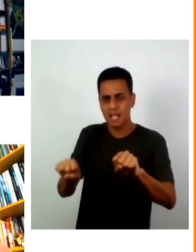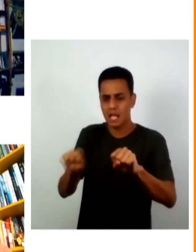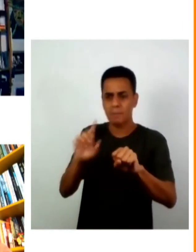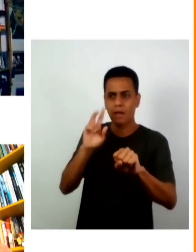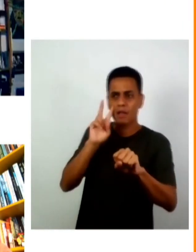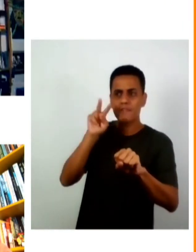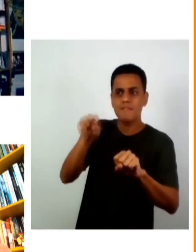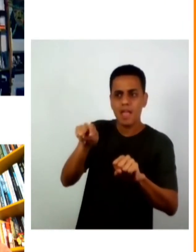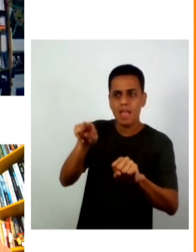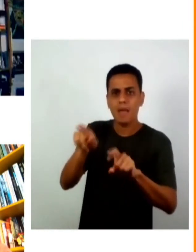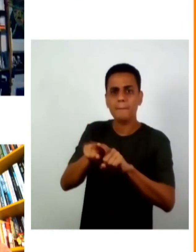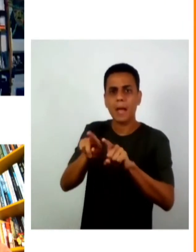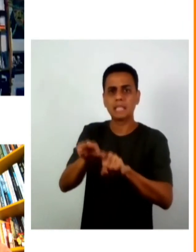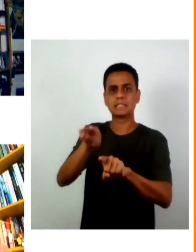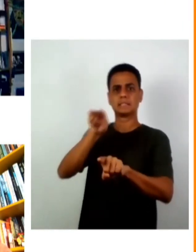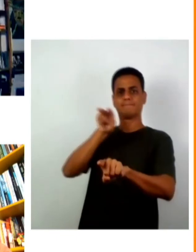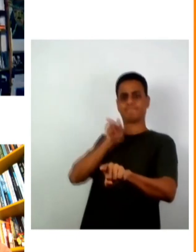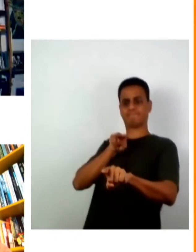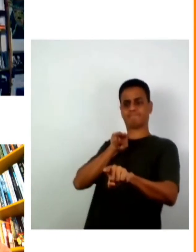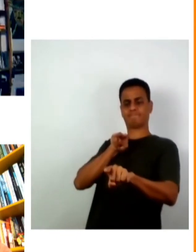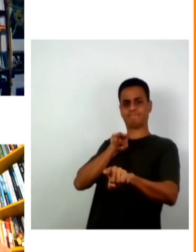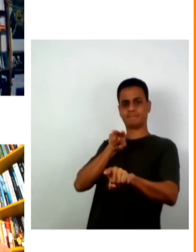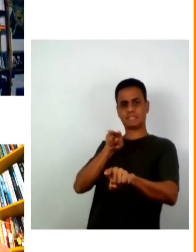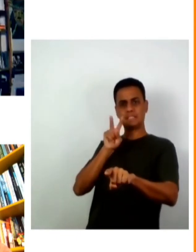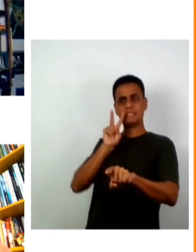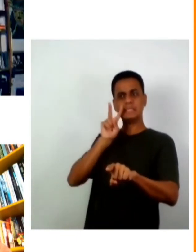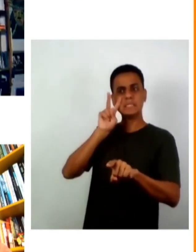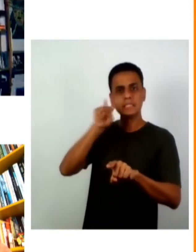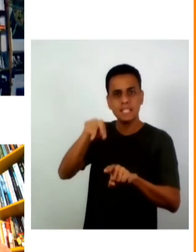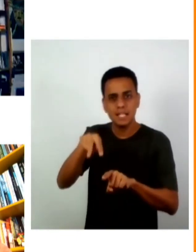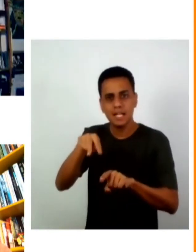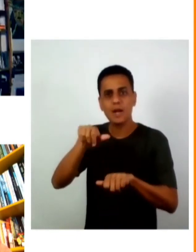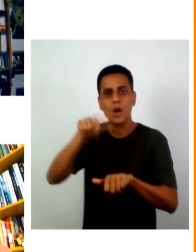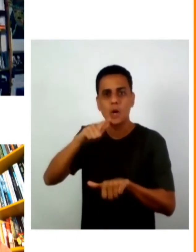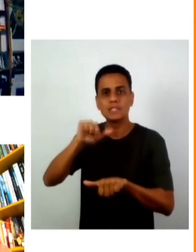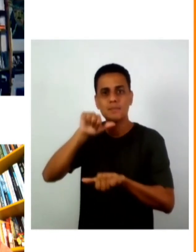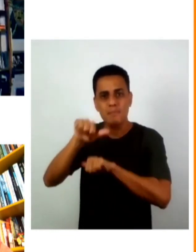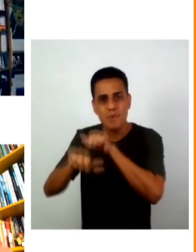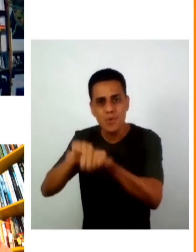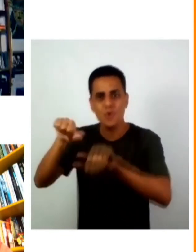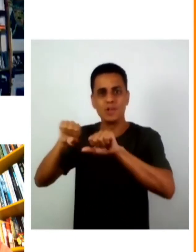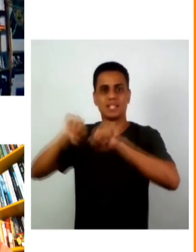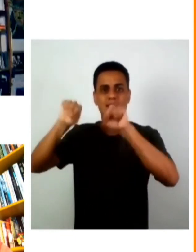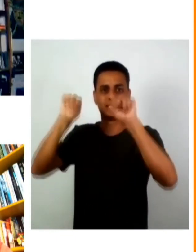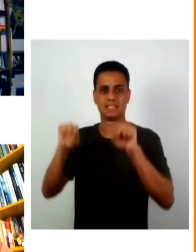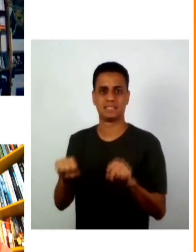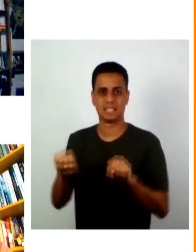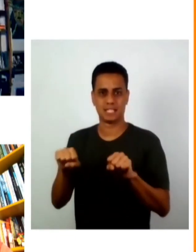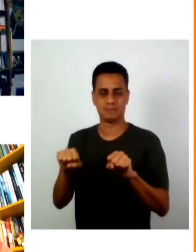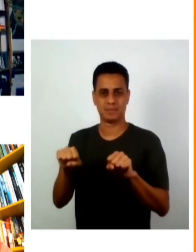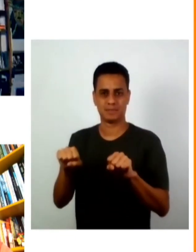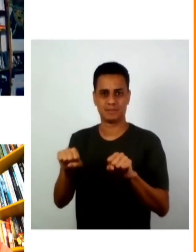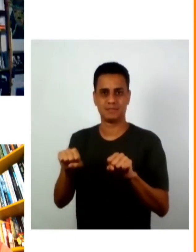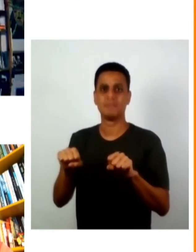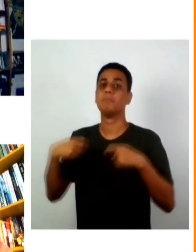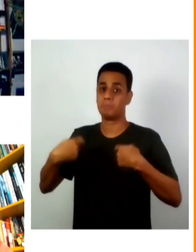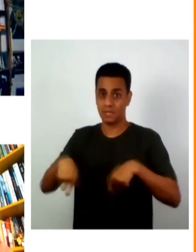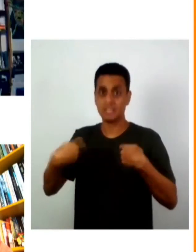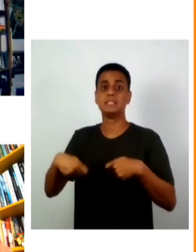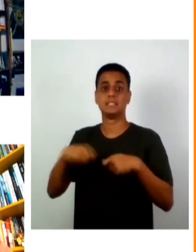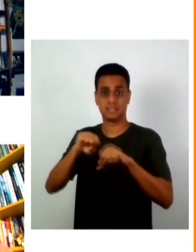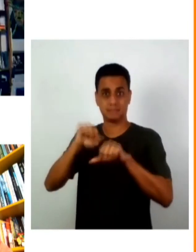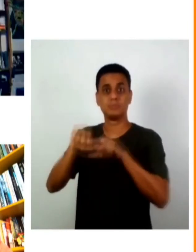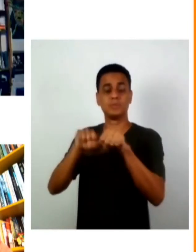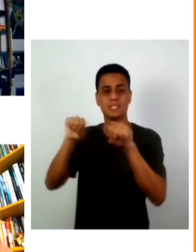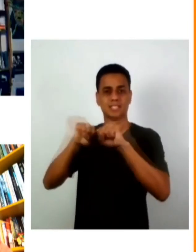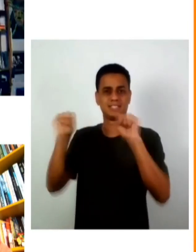ou estar fora e dentro do sistema mas para mudá-lo reformá-lo ou modificá-lo mas deve ser mudado